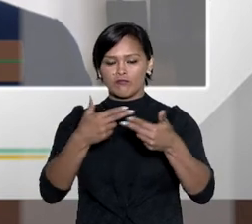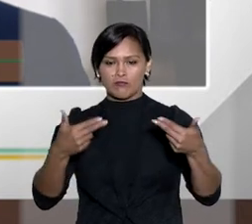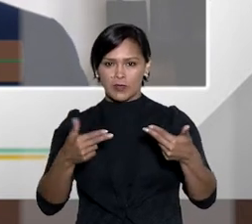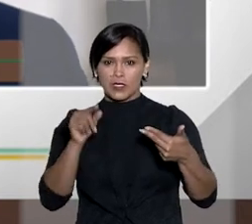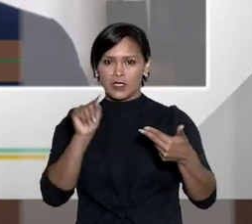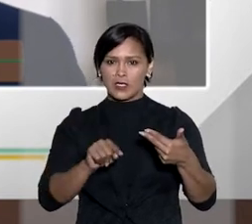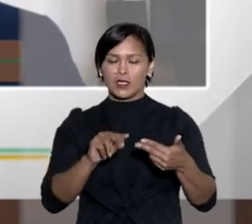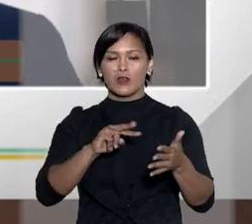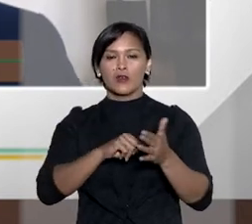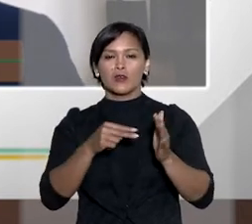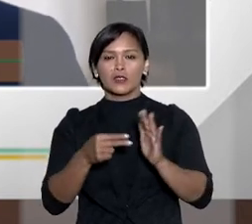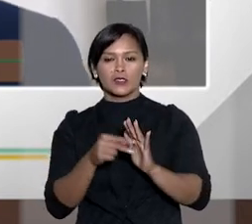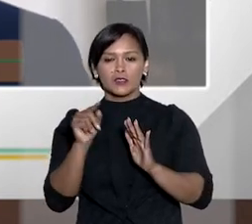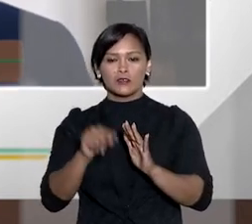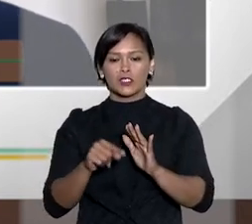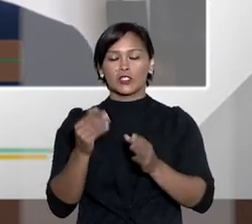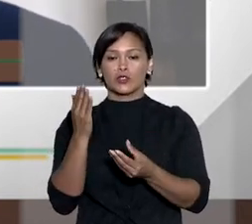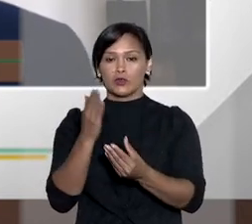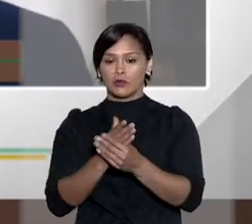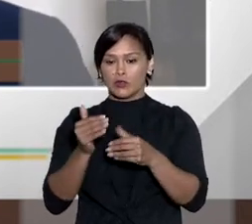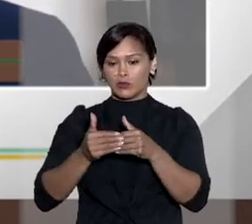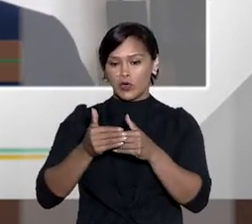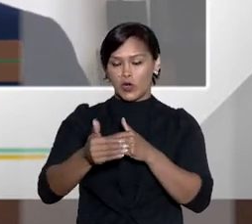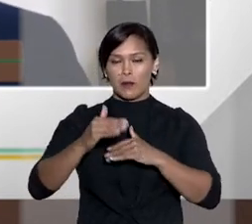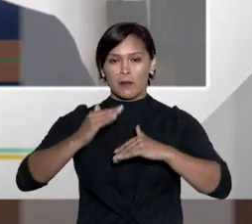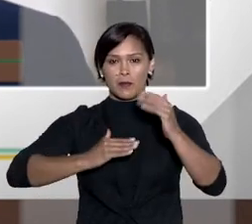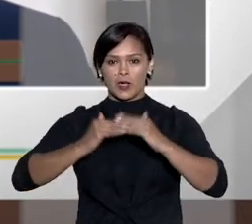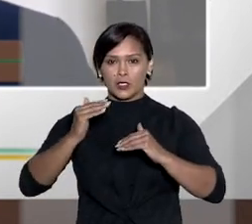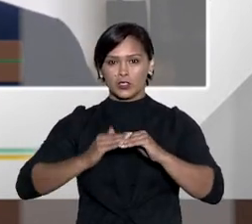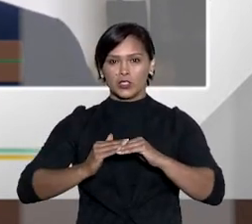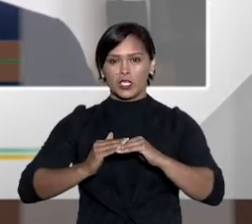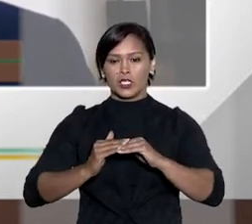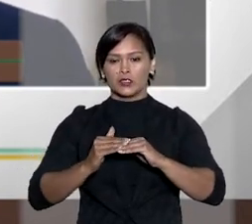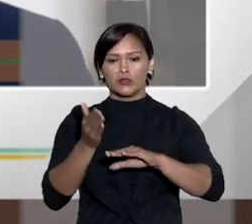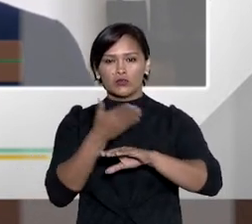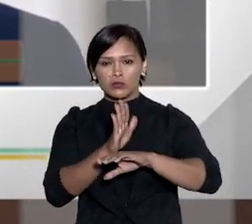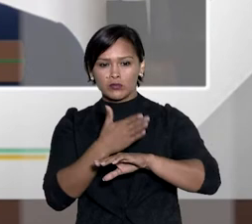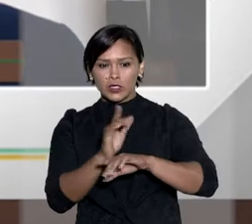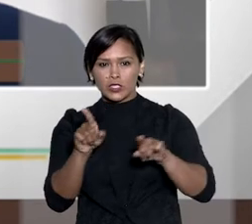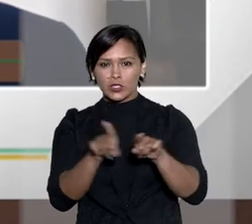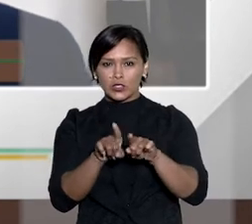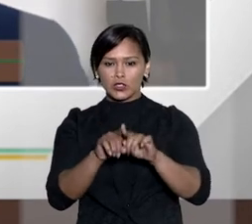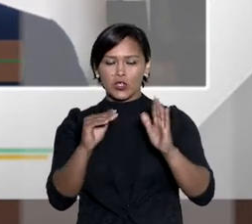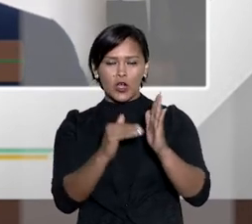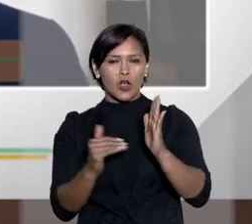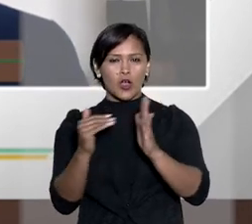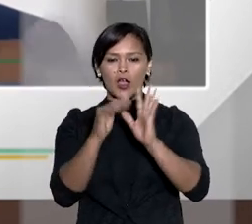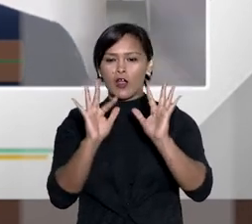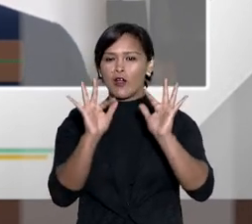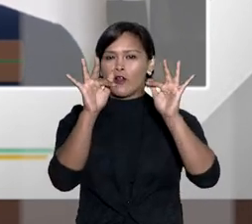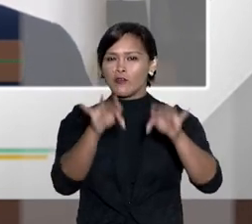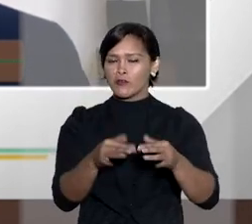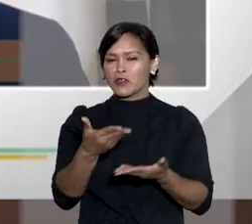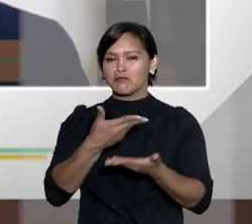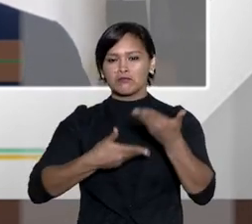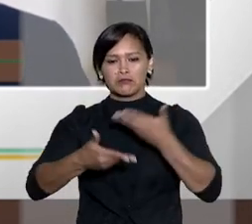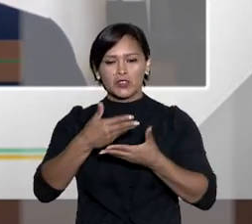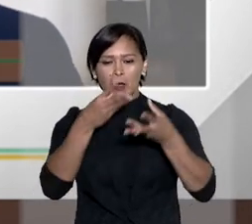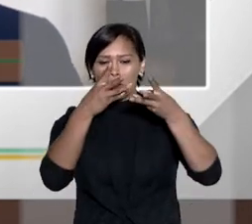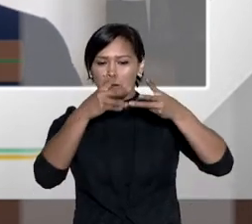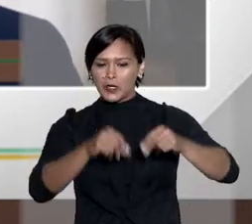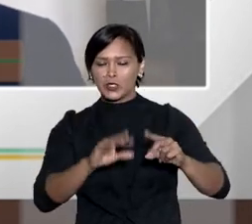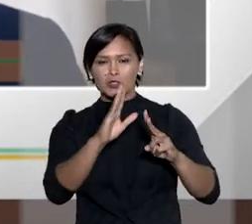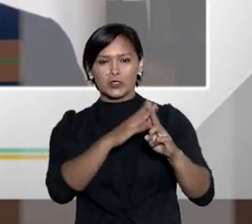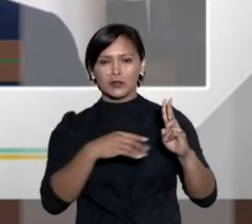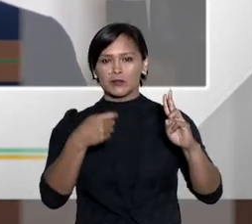se o ato processual praticado atinge a sua finalidade e não gera qualquer prejuízo para a parte, ele, então, não